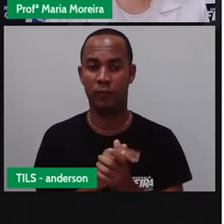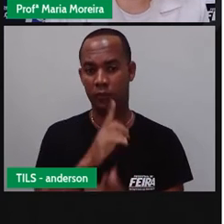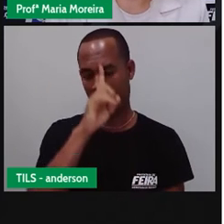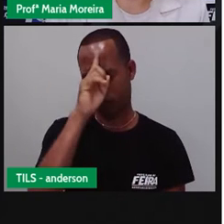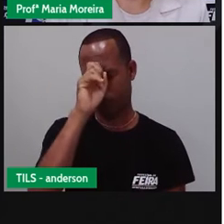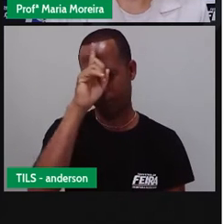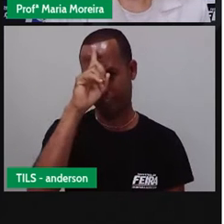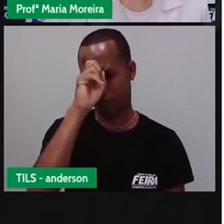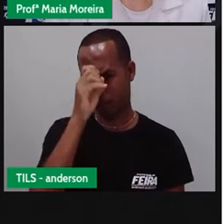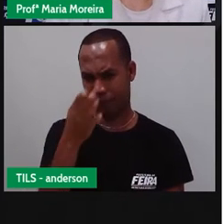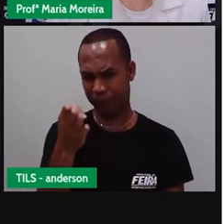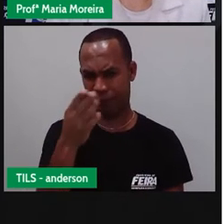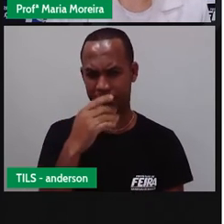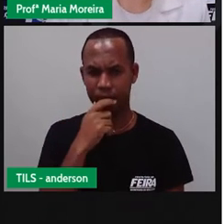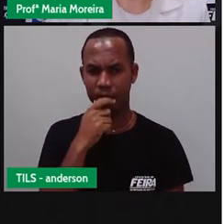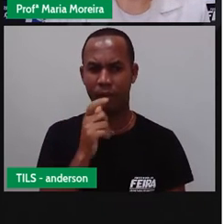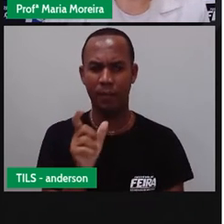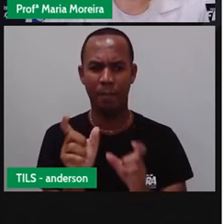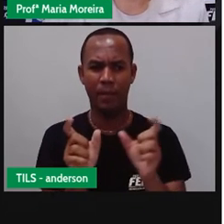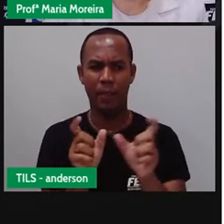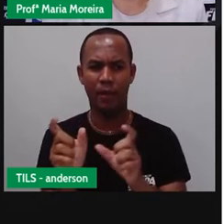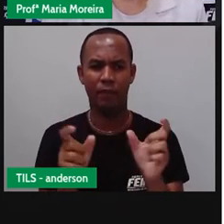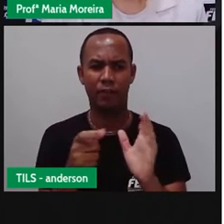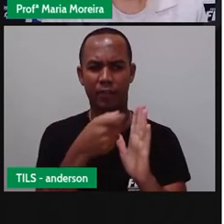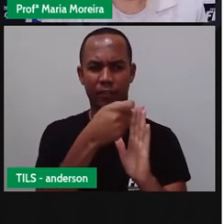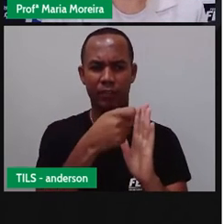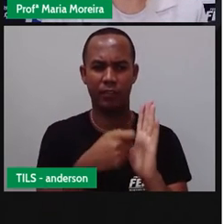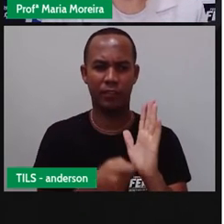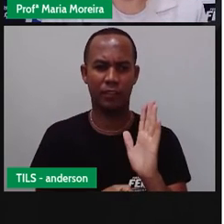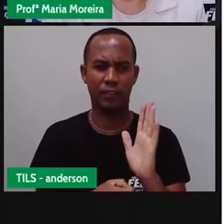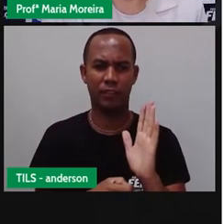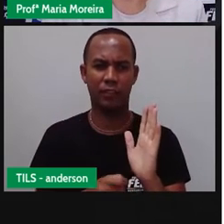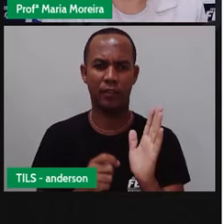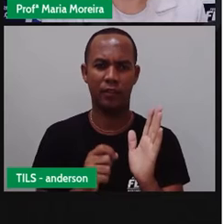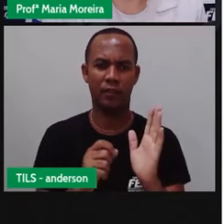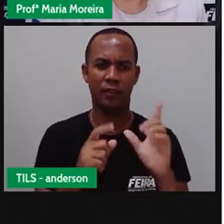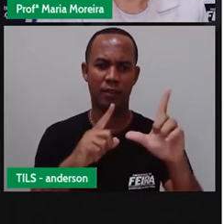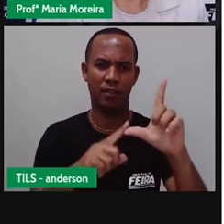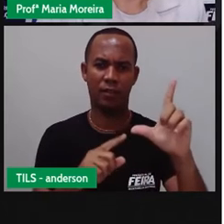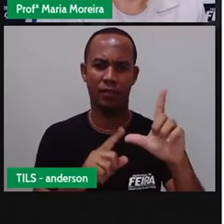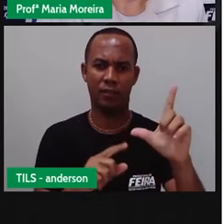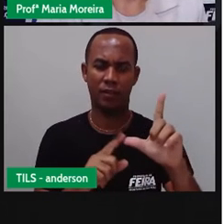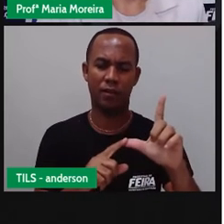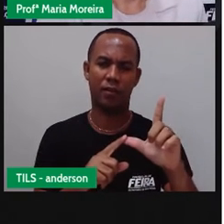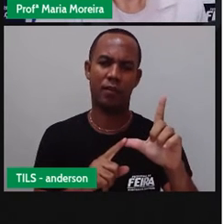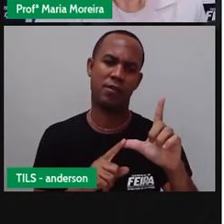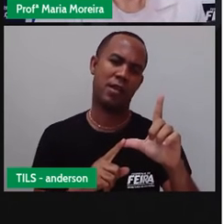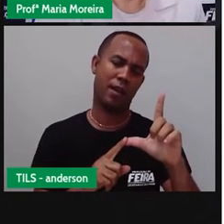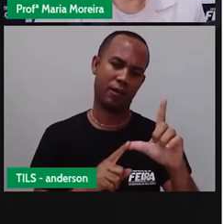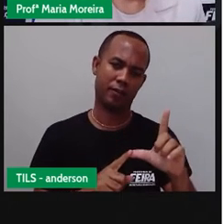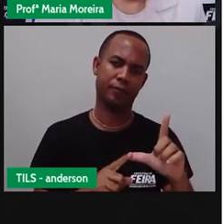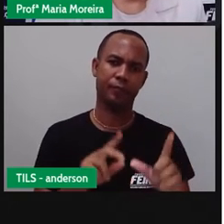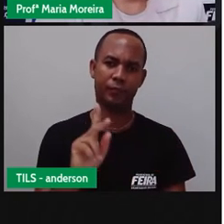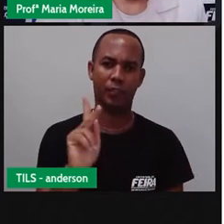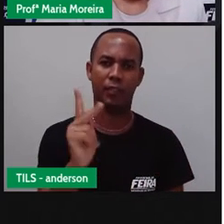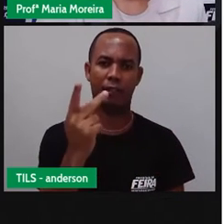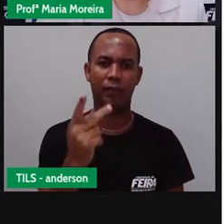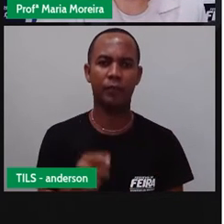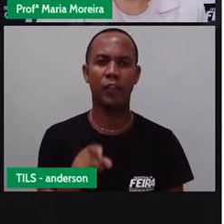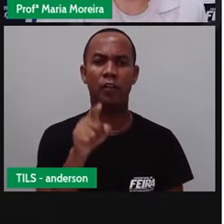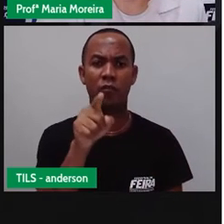Hospital. Palavras escritas com H. Bom, você